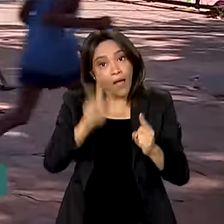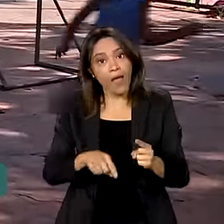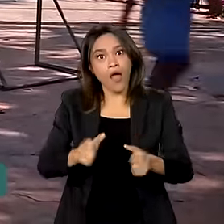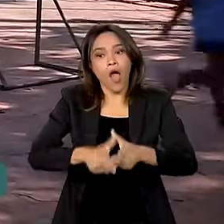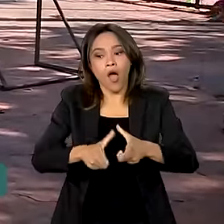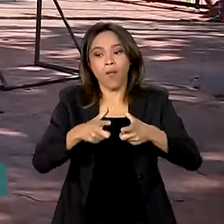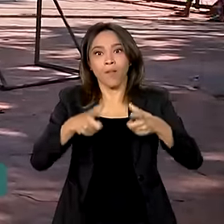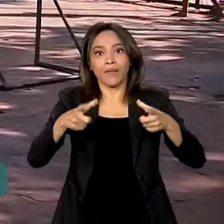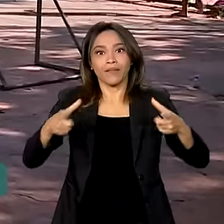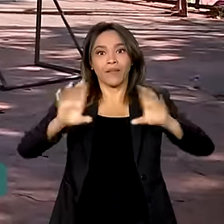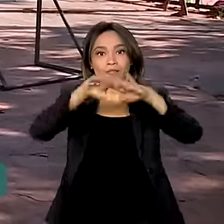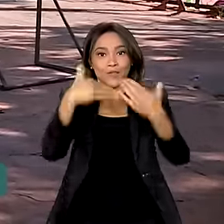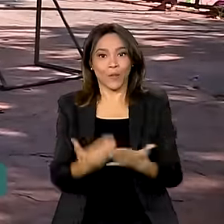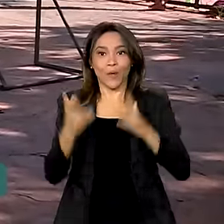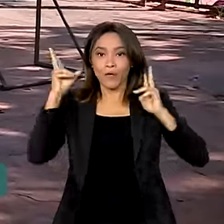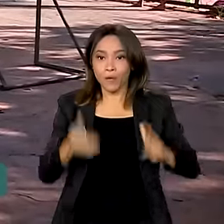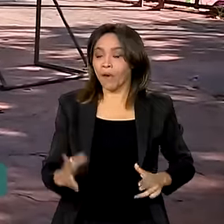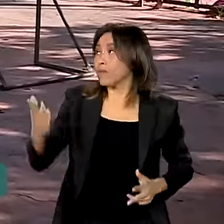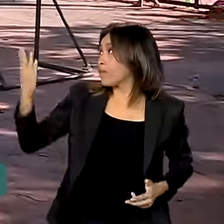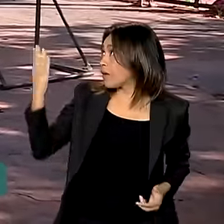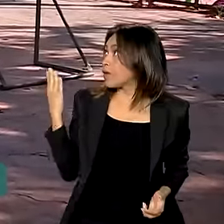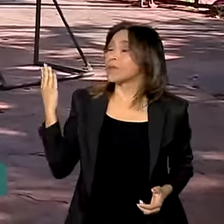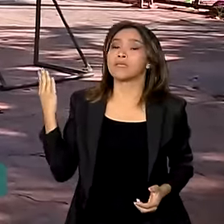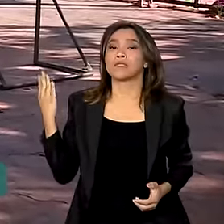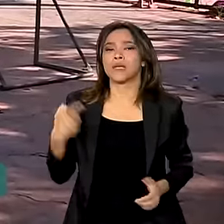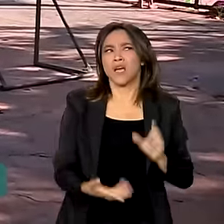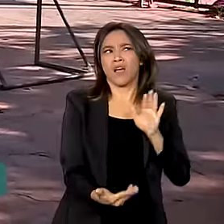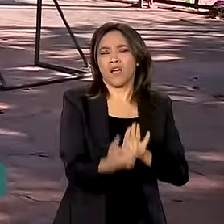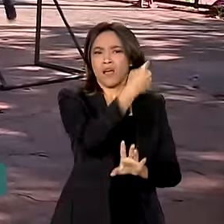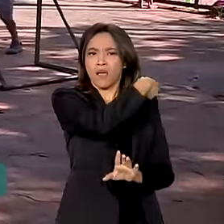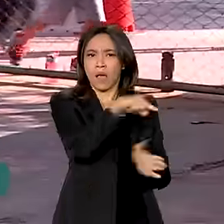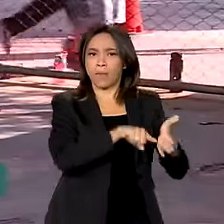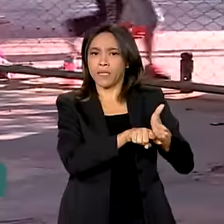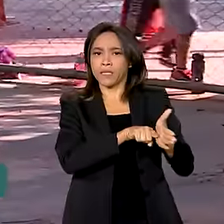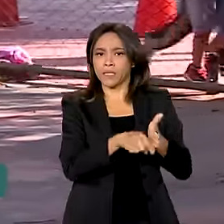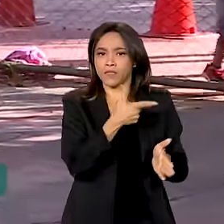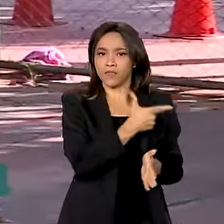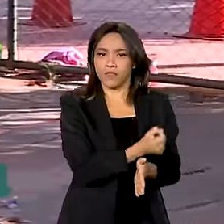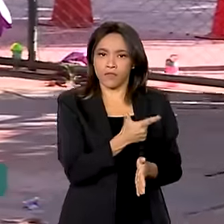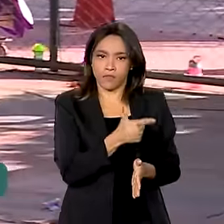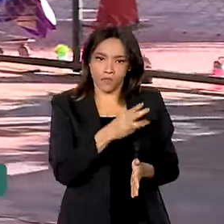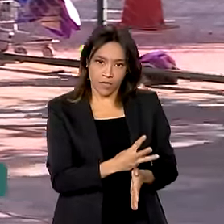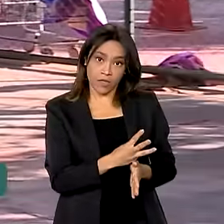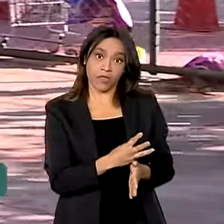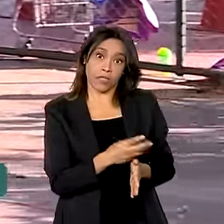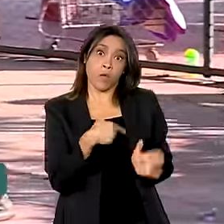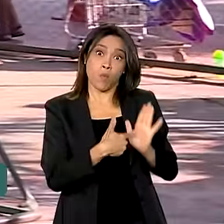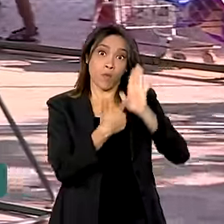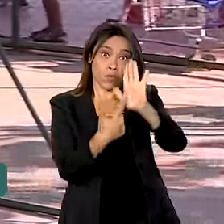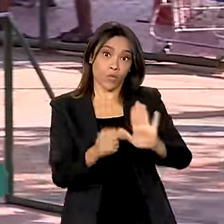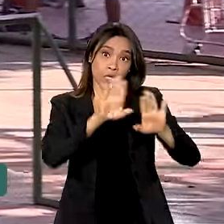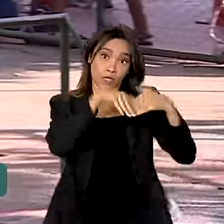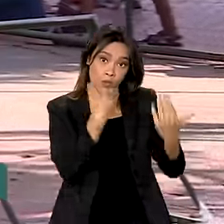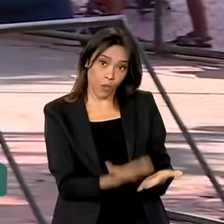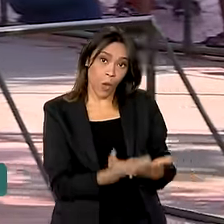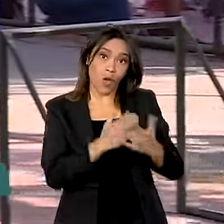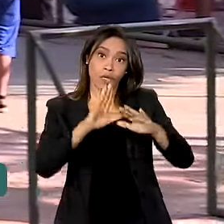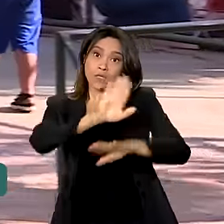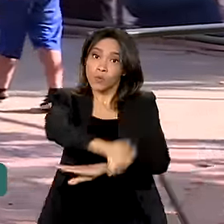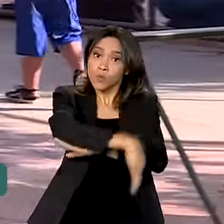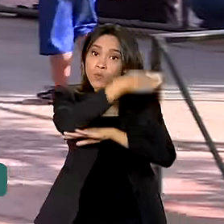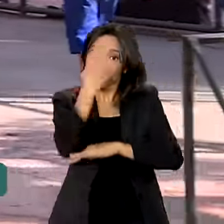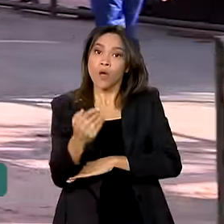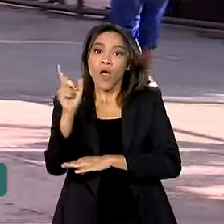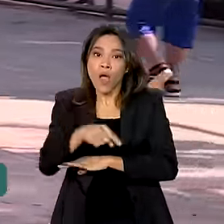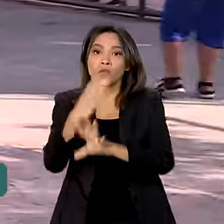quantidade de escolas deste tipo. O Censo 2023 mostrou que as escolas em tempo integral já correspondem a 21